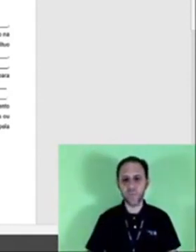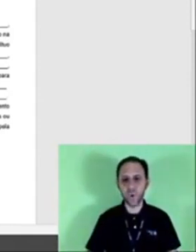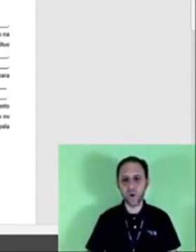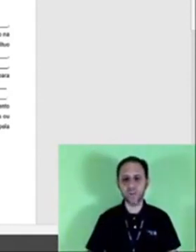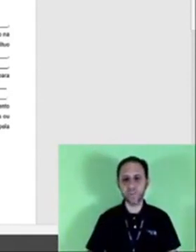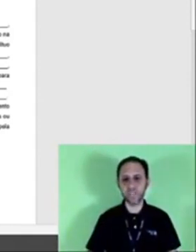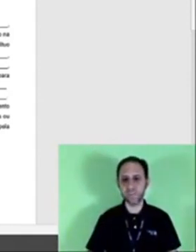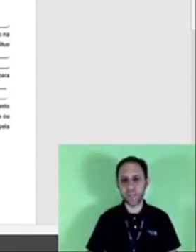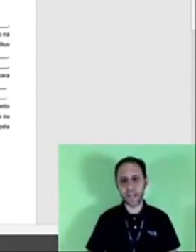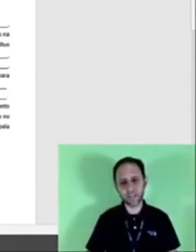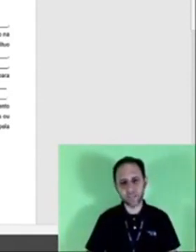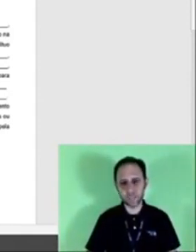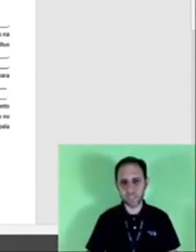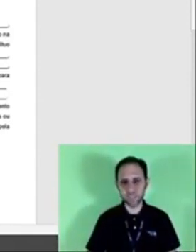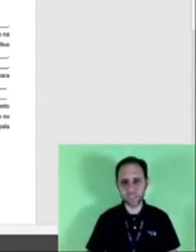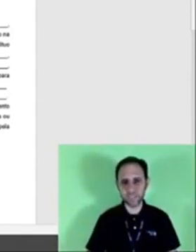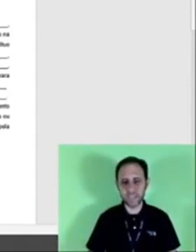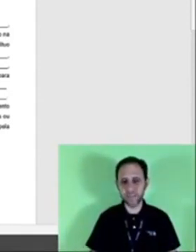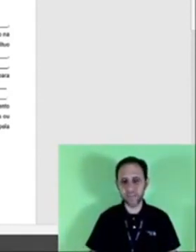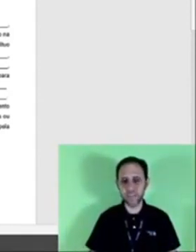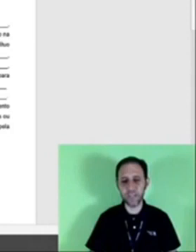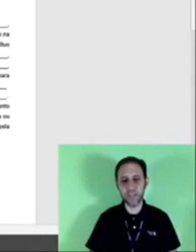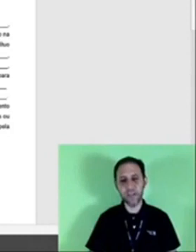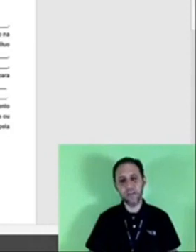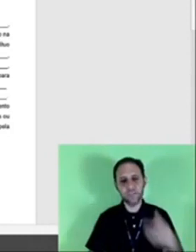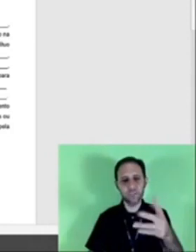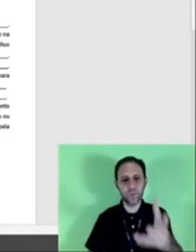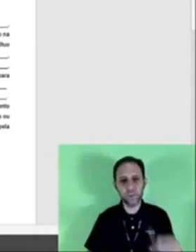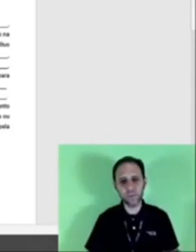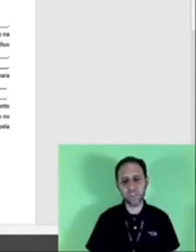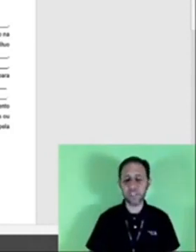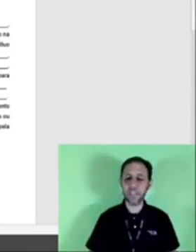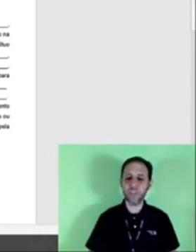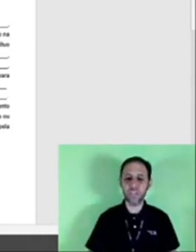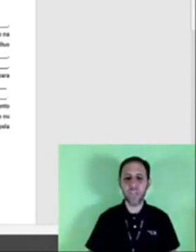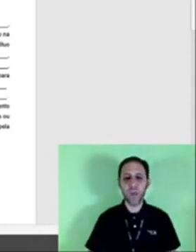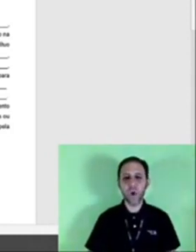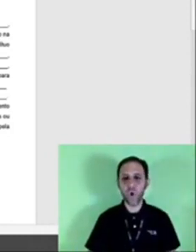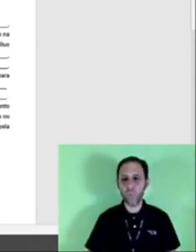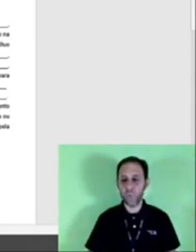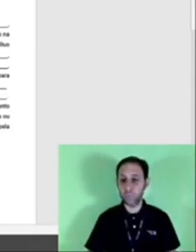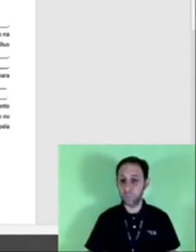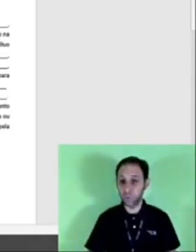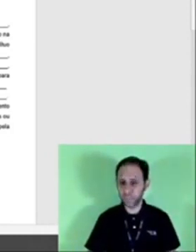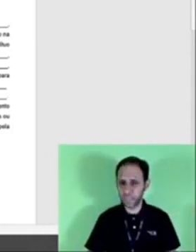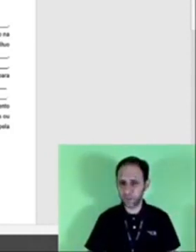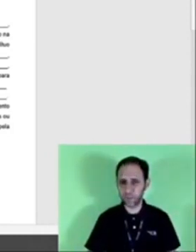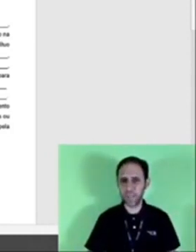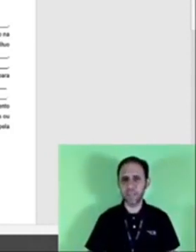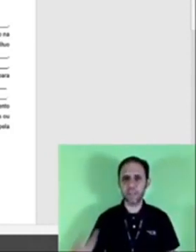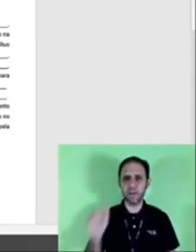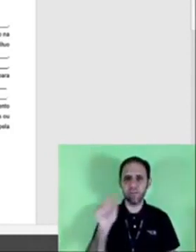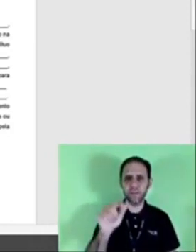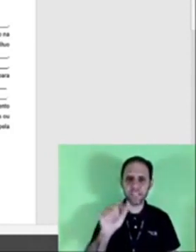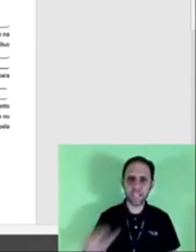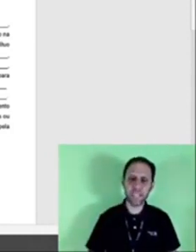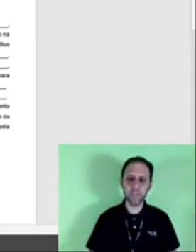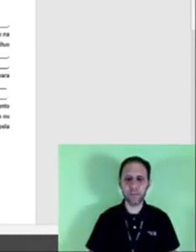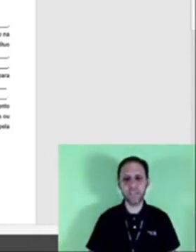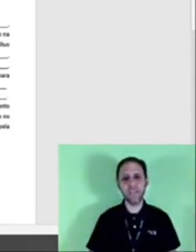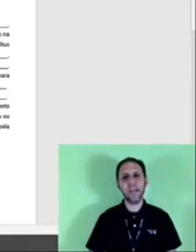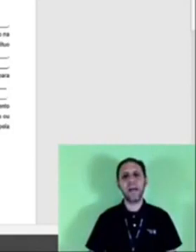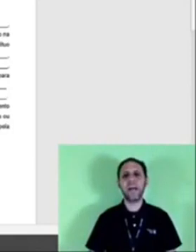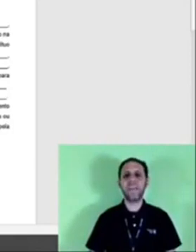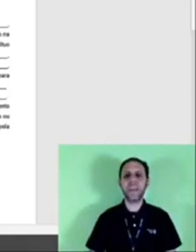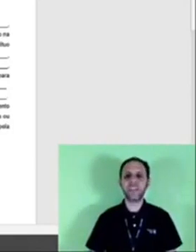em Word mesmo, caso vocês precisarem um dia, vocês podem utilizar isso aí como modelo, ok? Então vai estar